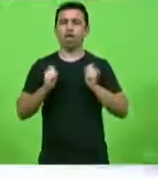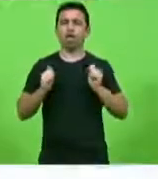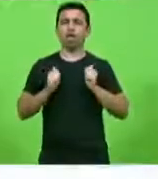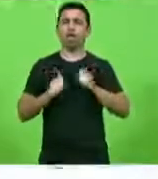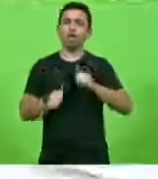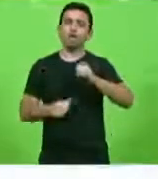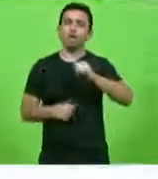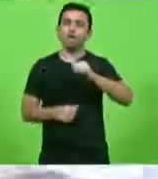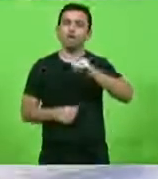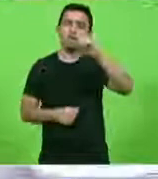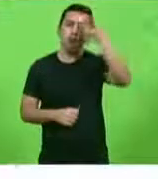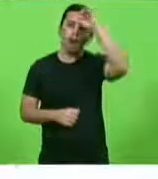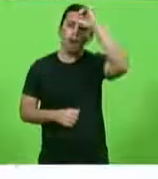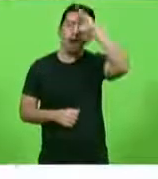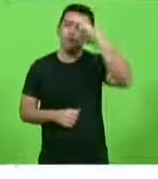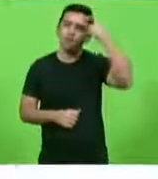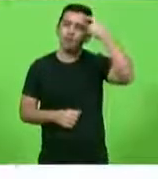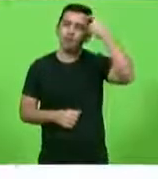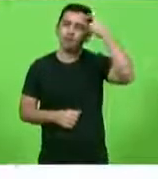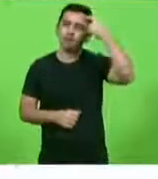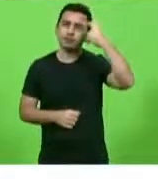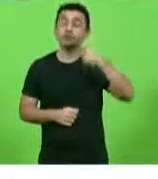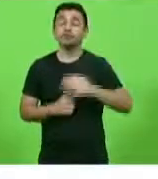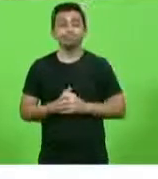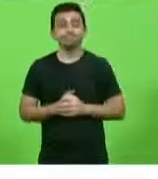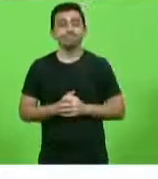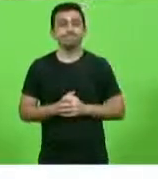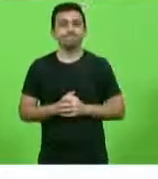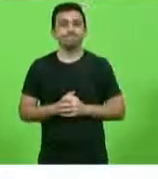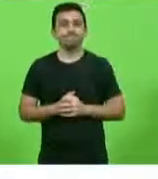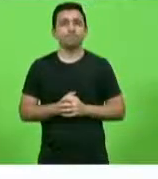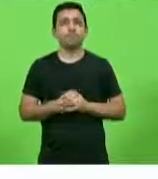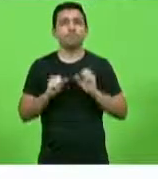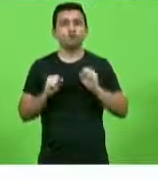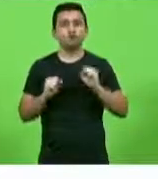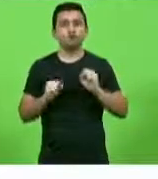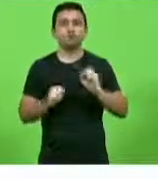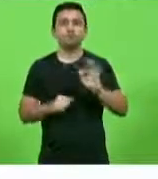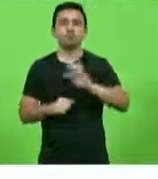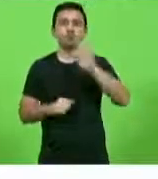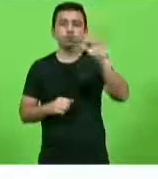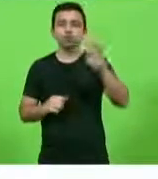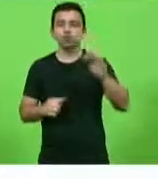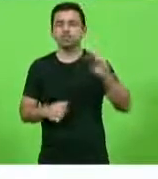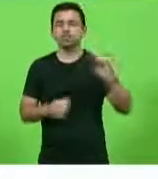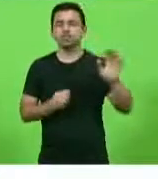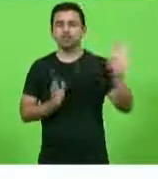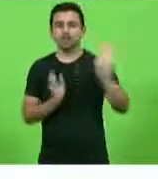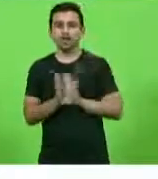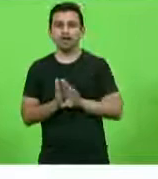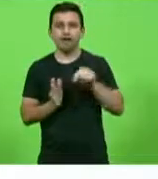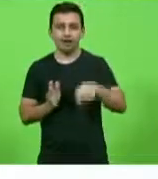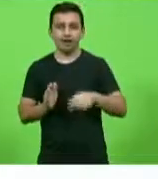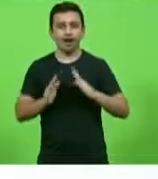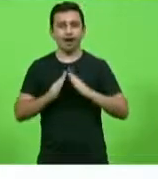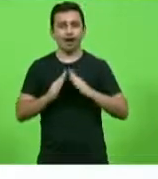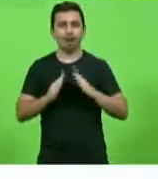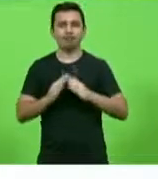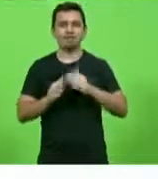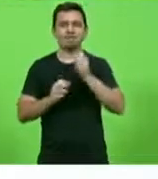aqui é bobagem, piada, porque um dia a gente pode estar recebendo nossos filhos em casa falando essa porcaria aqui,